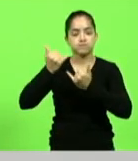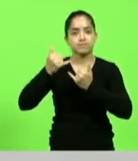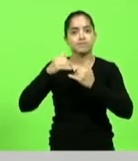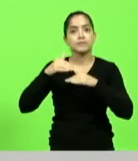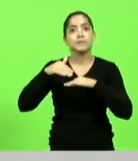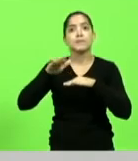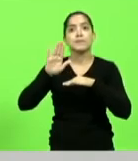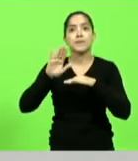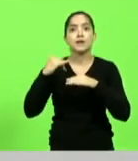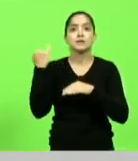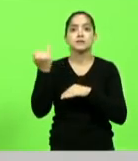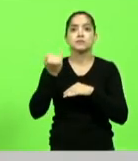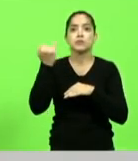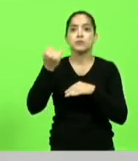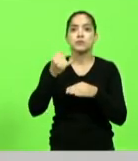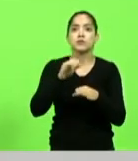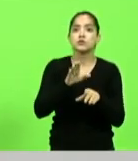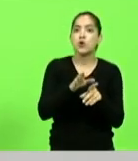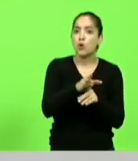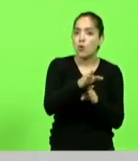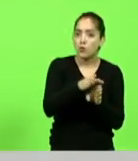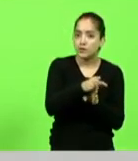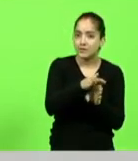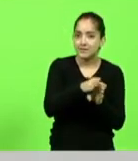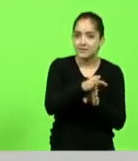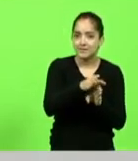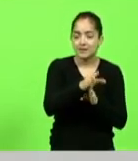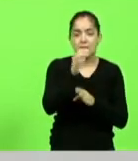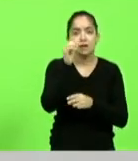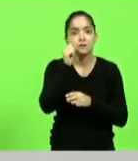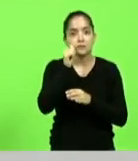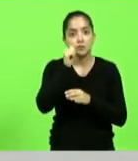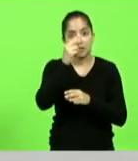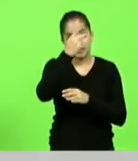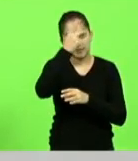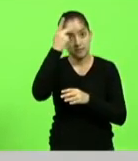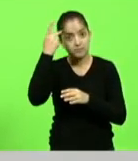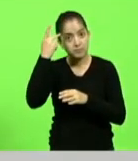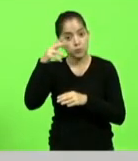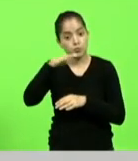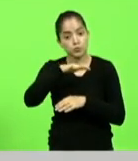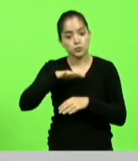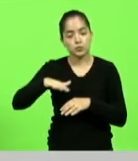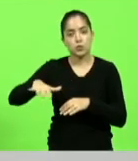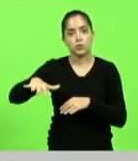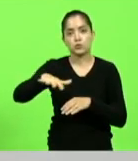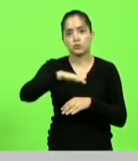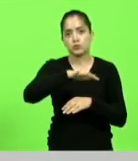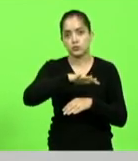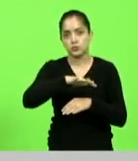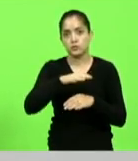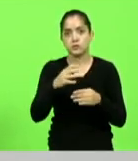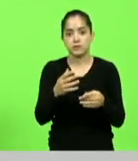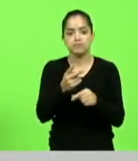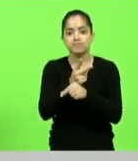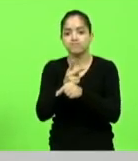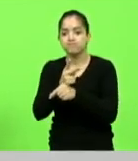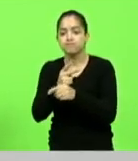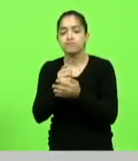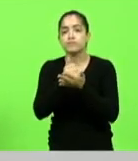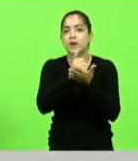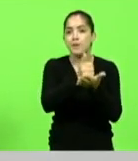que isso orientar as mulheres e as pessoas de uma forma geral a buscar apoio